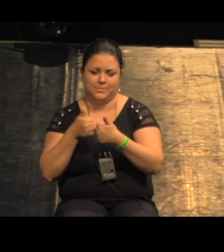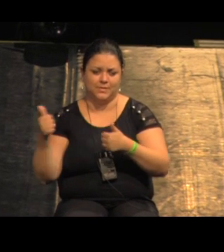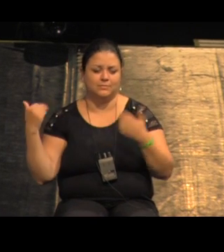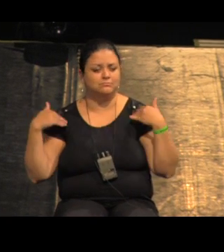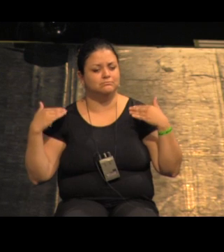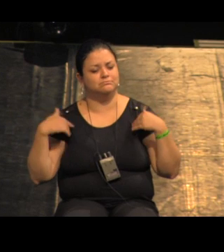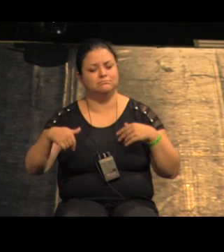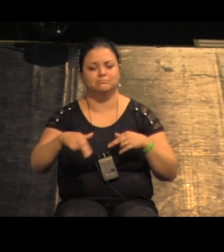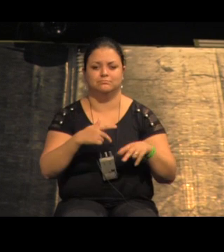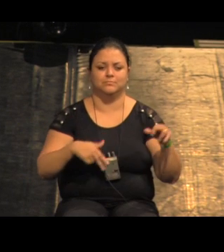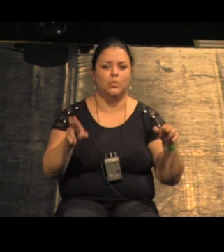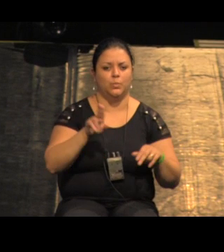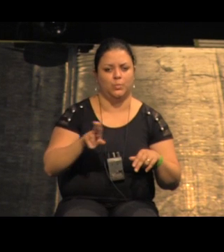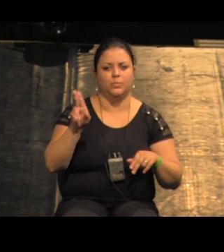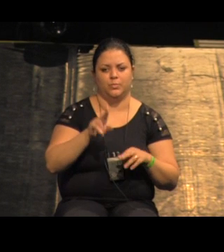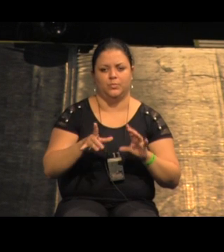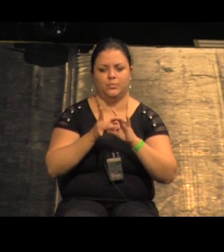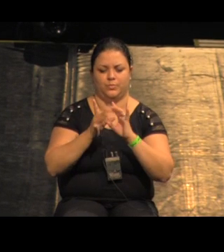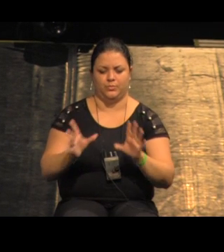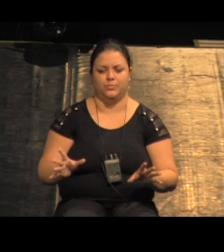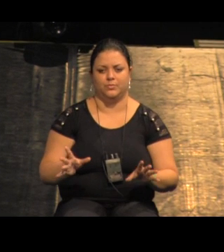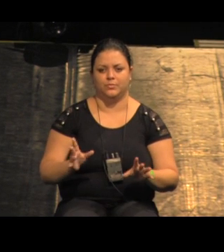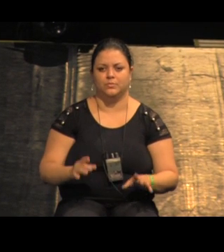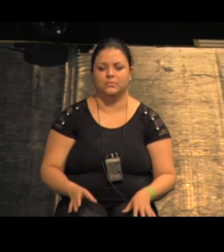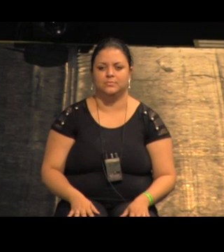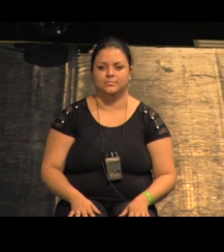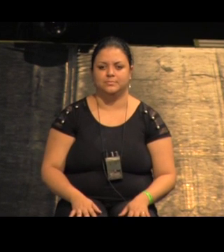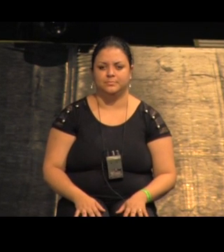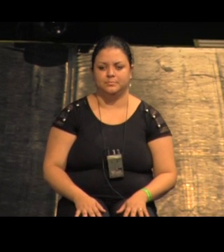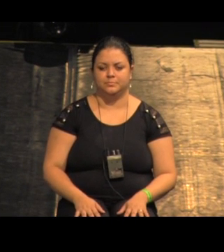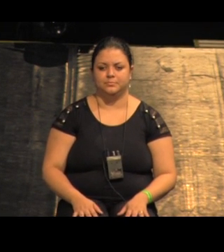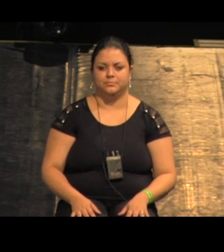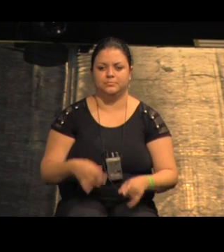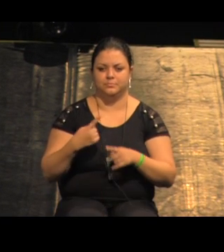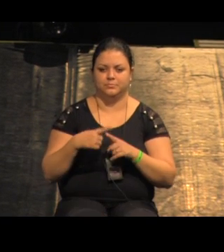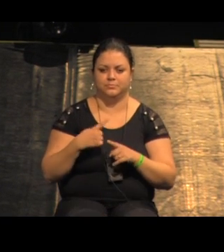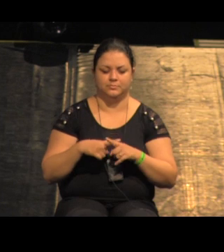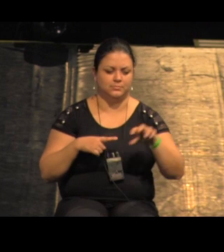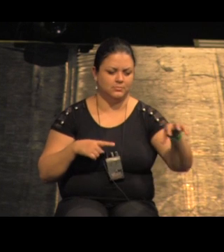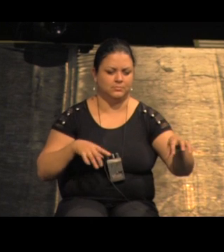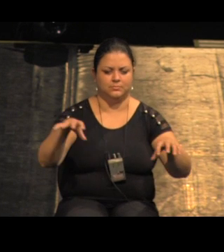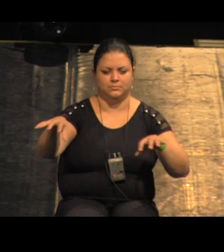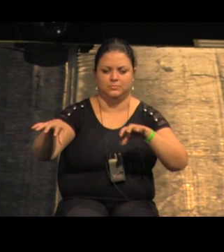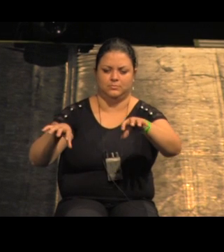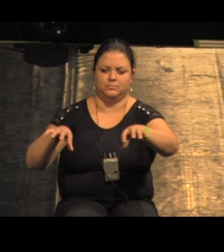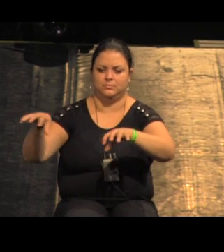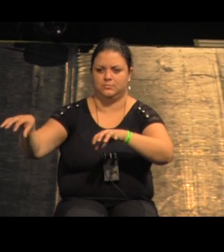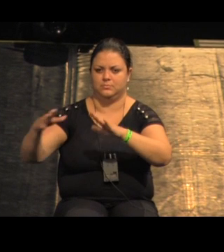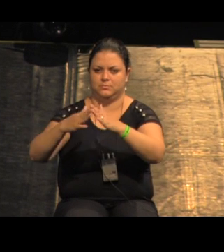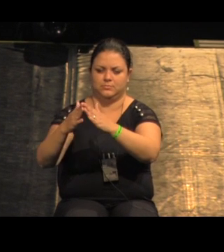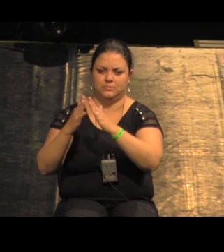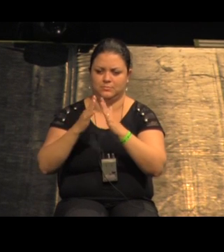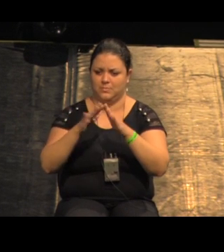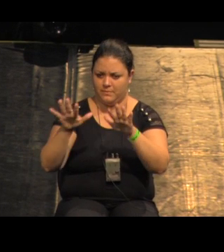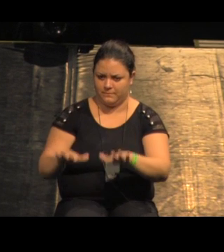comunidade para o uso desses espaços públicos para que tanto o cara desse conjunto como esse como esse como o que permaneceu